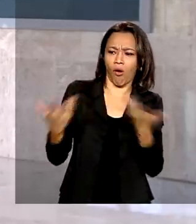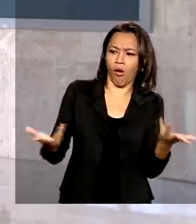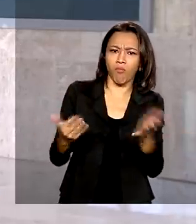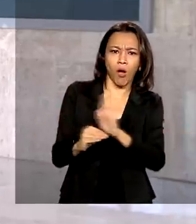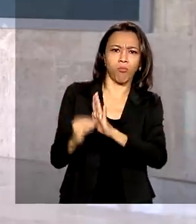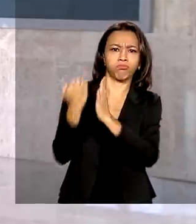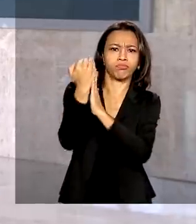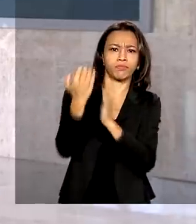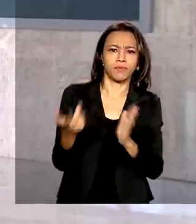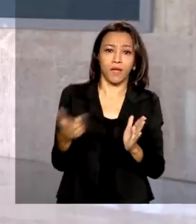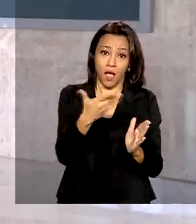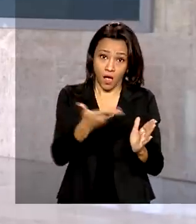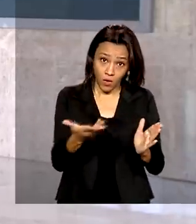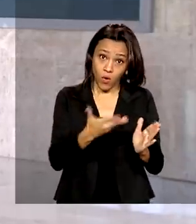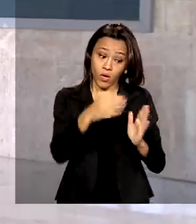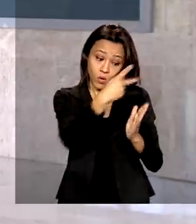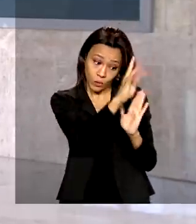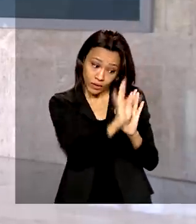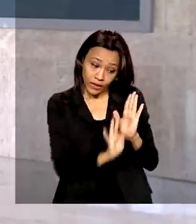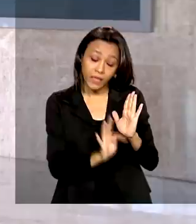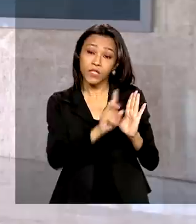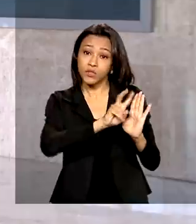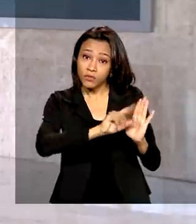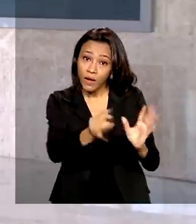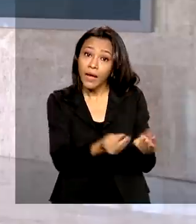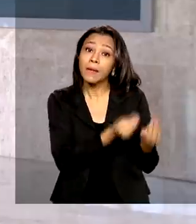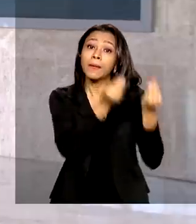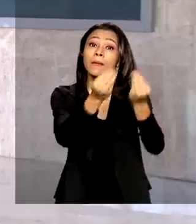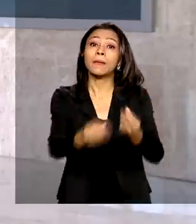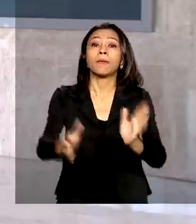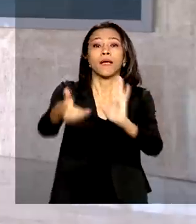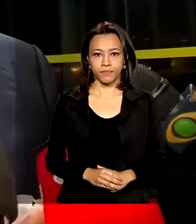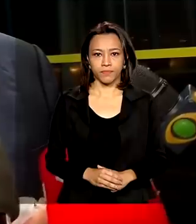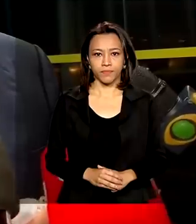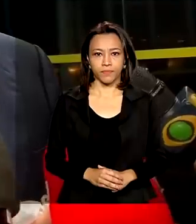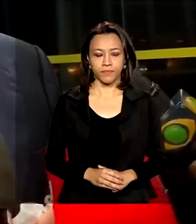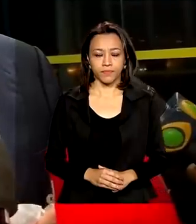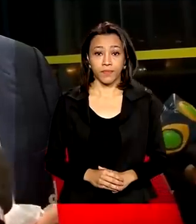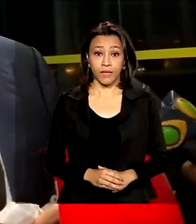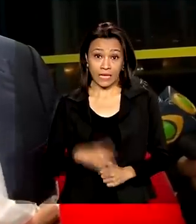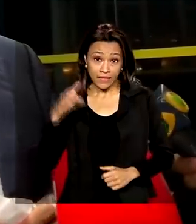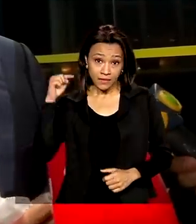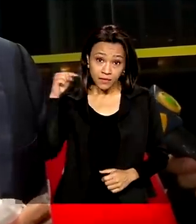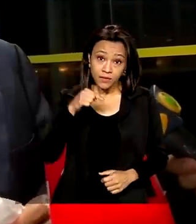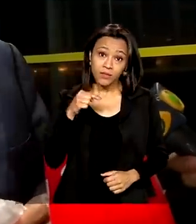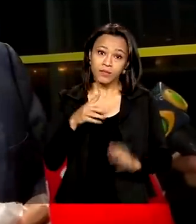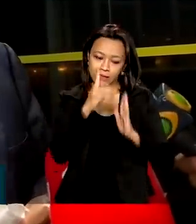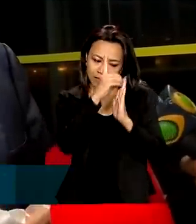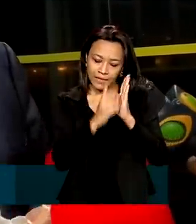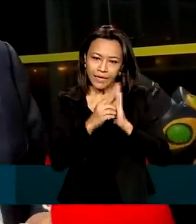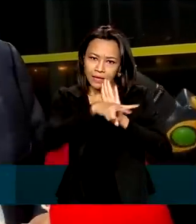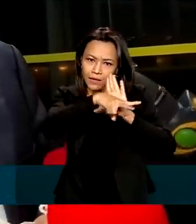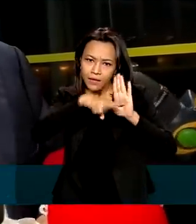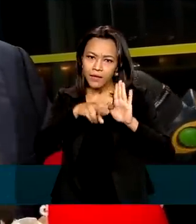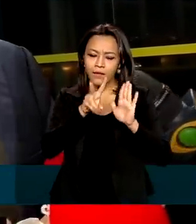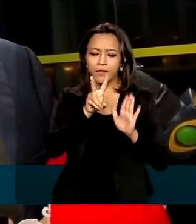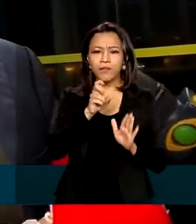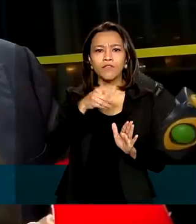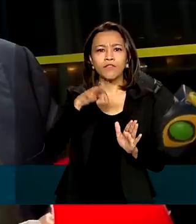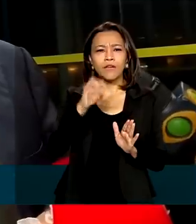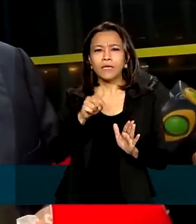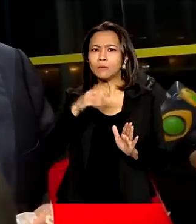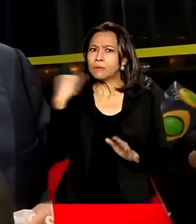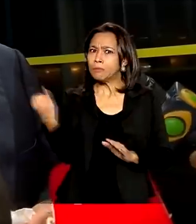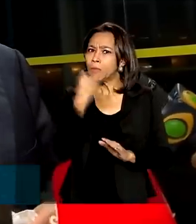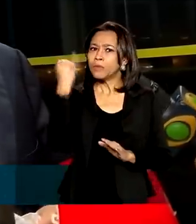segue para a Câmara, que pode manter o veto. Vamos ouvir o ministro. Isso foi um veto importante que o presidente